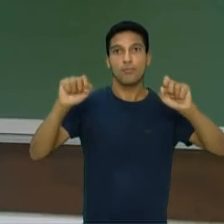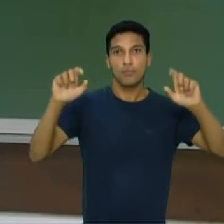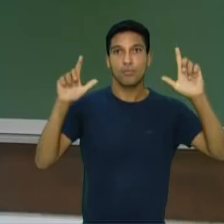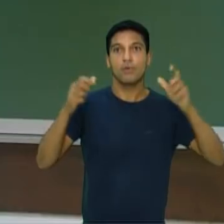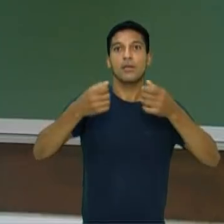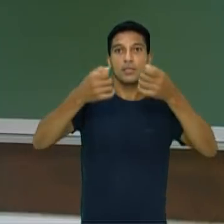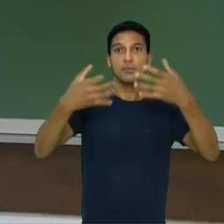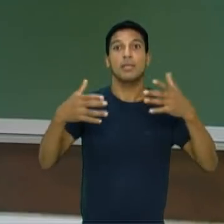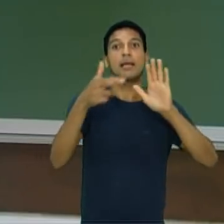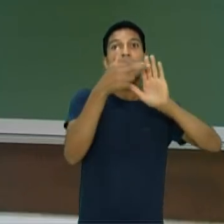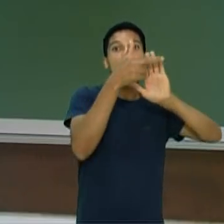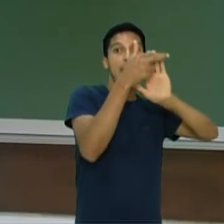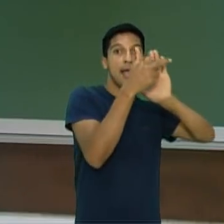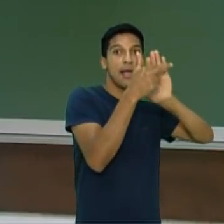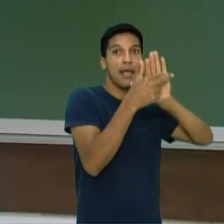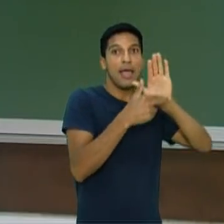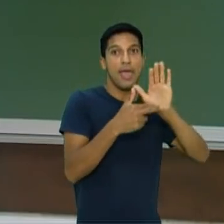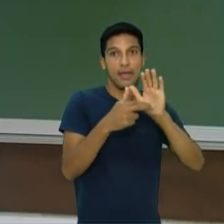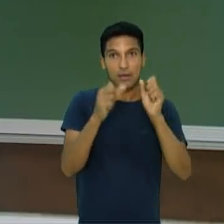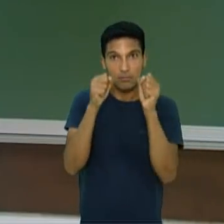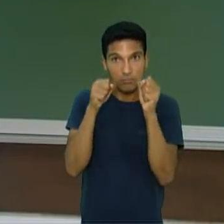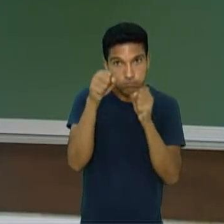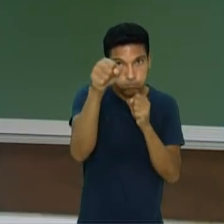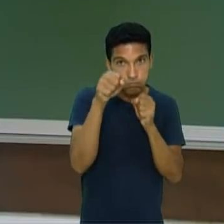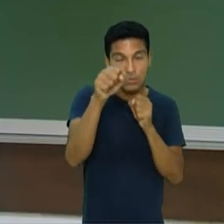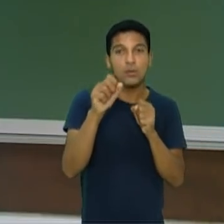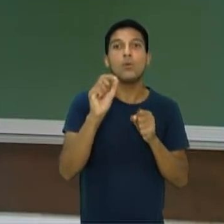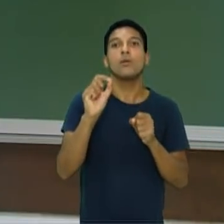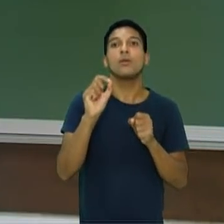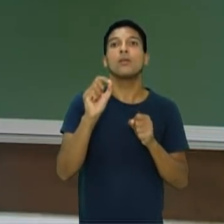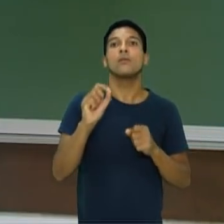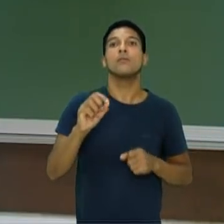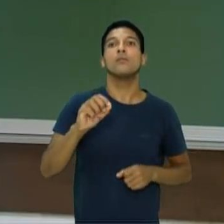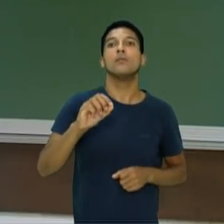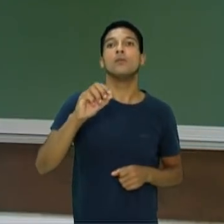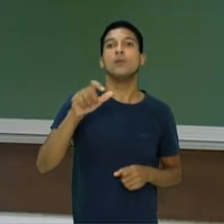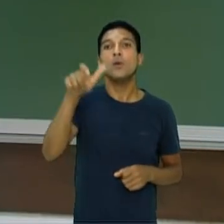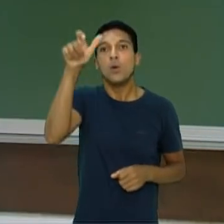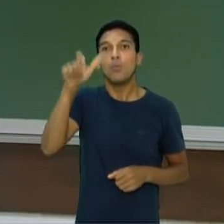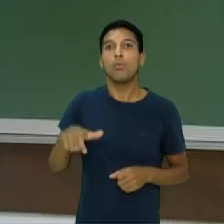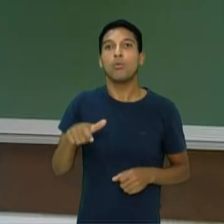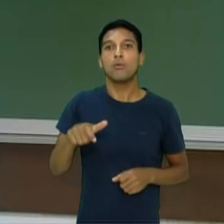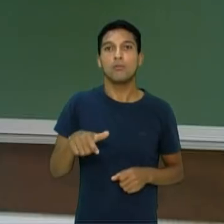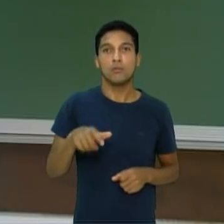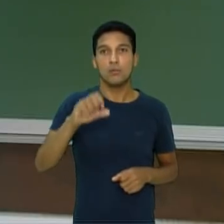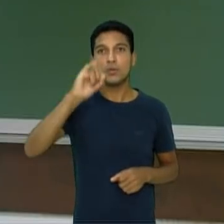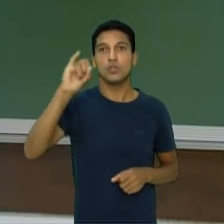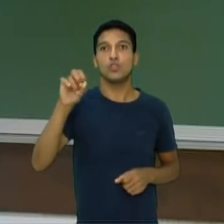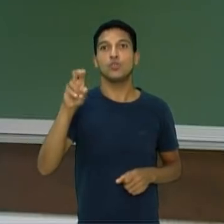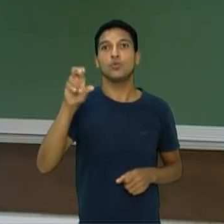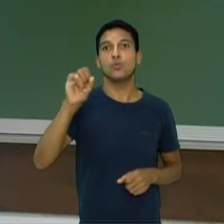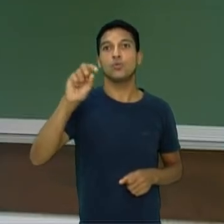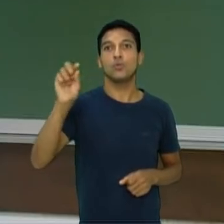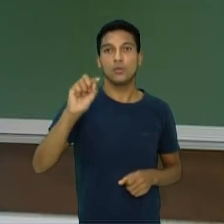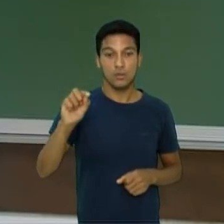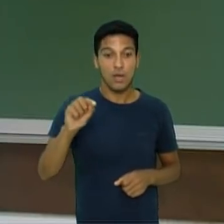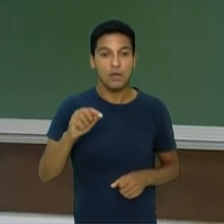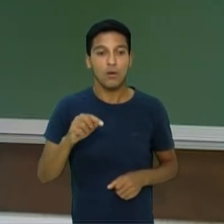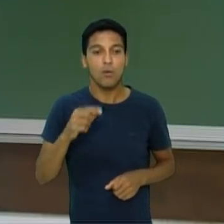regras do boxe, o que os juízes estão avaliando, né? E como deve ser